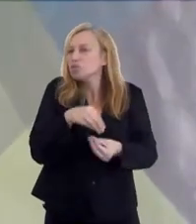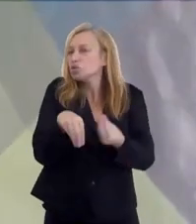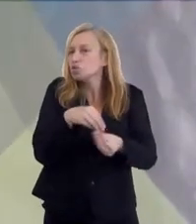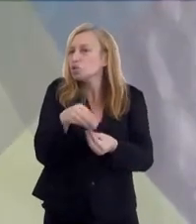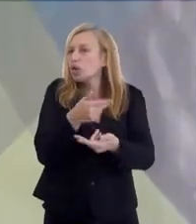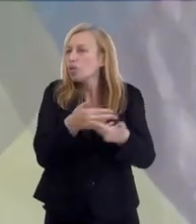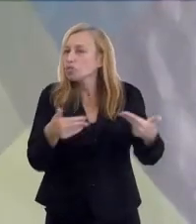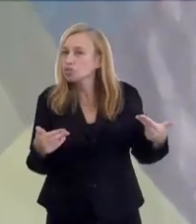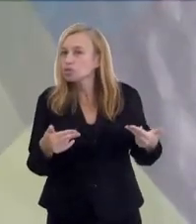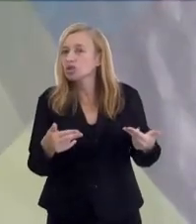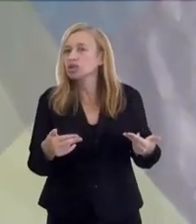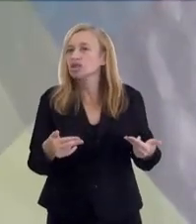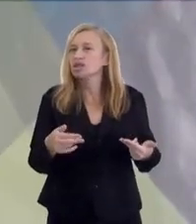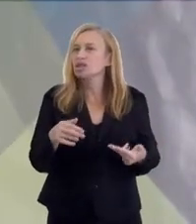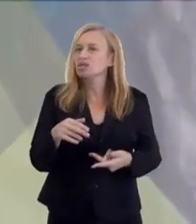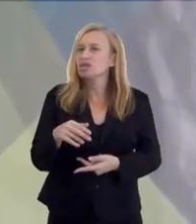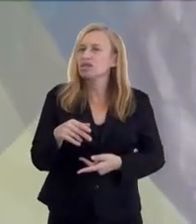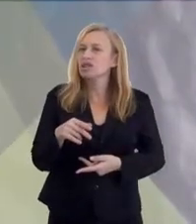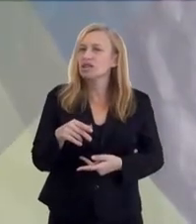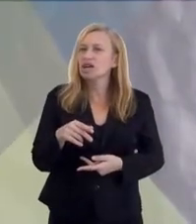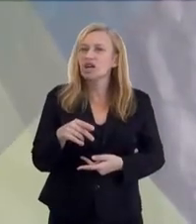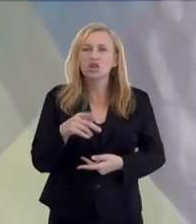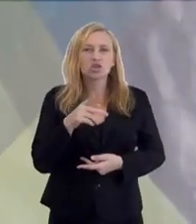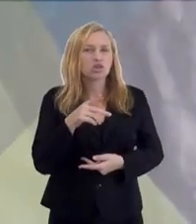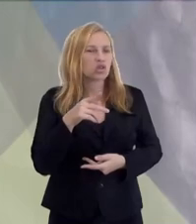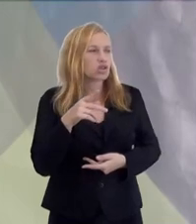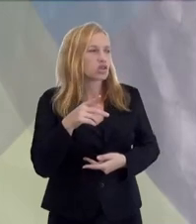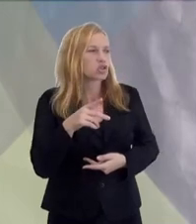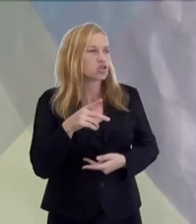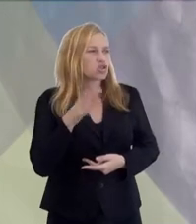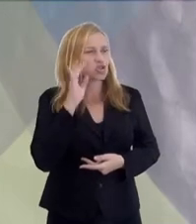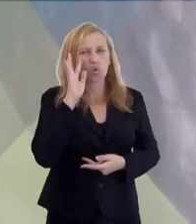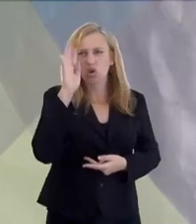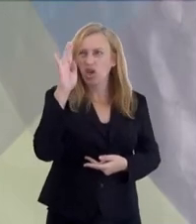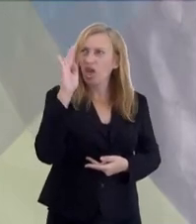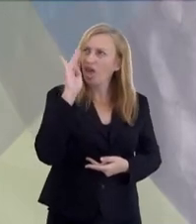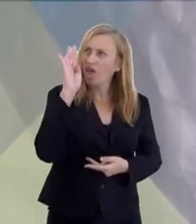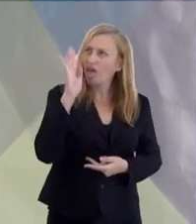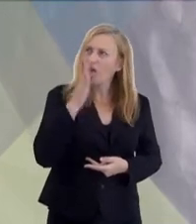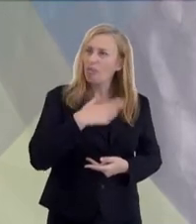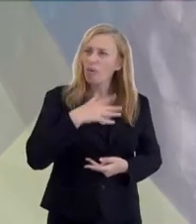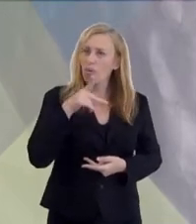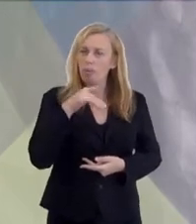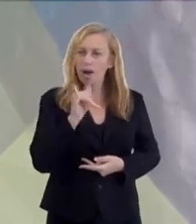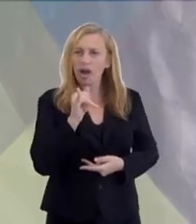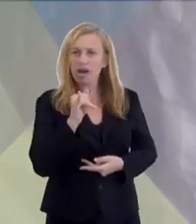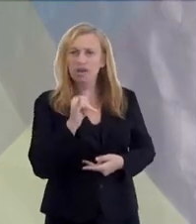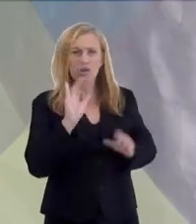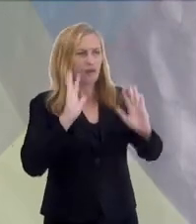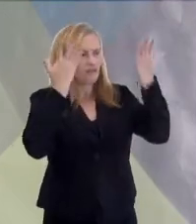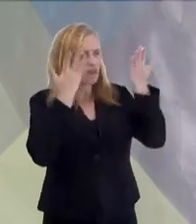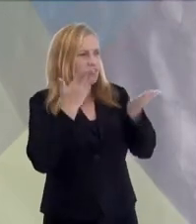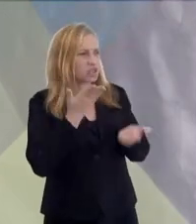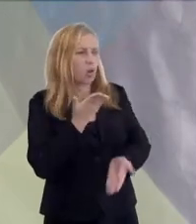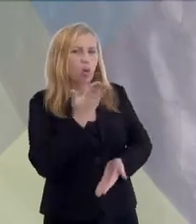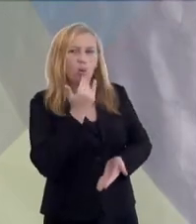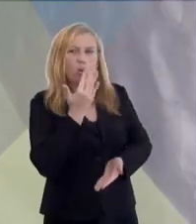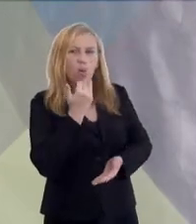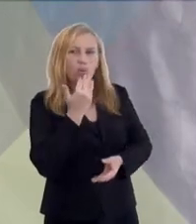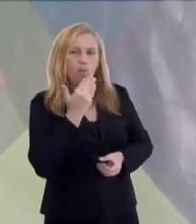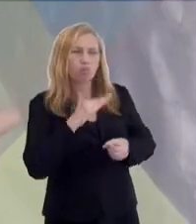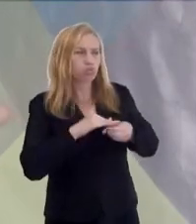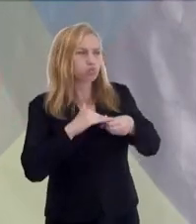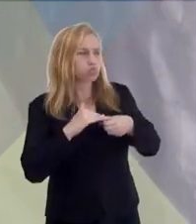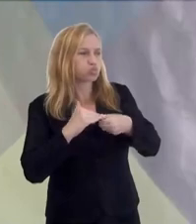misturam um pouquinho as coisas. Aí você diz assim, eu sonhei com o meu pai numa festa e ele estava comendo salgadinho, às você dormiu com vontade